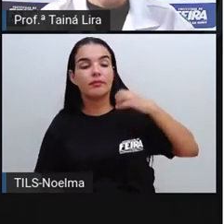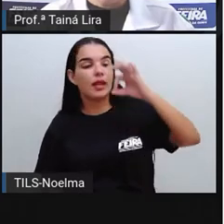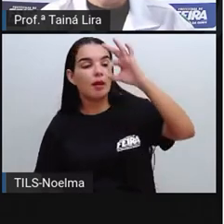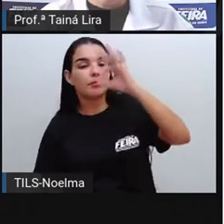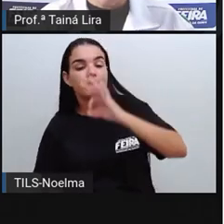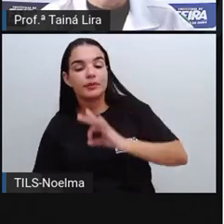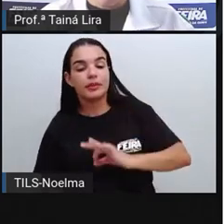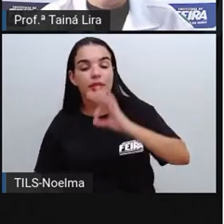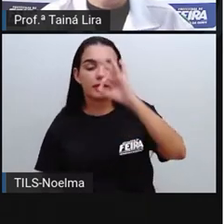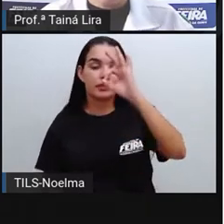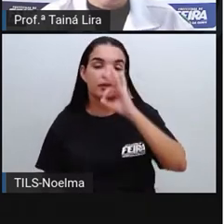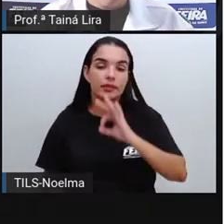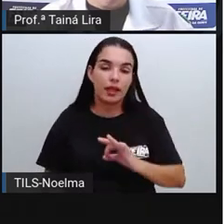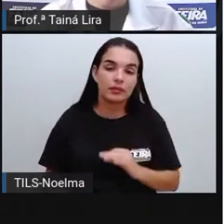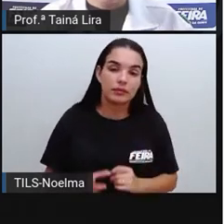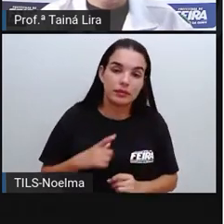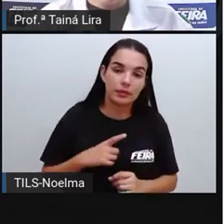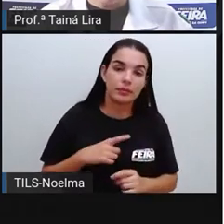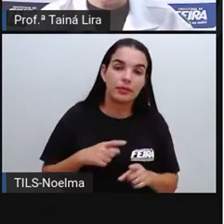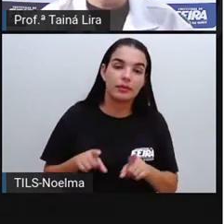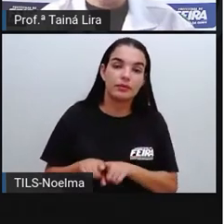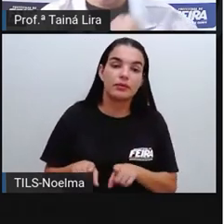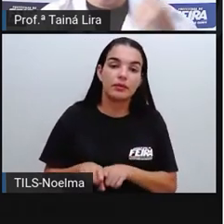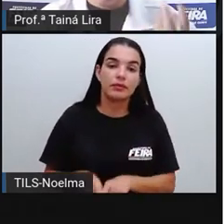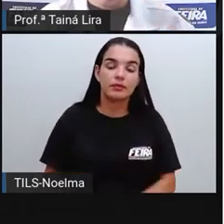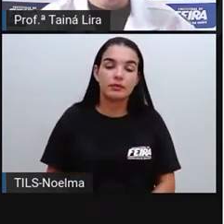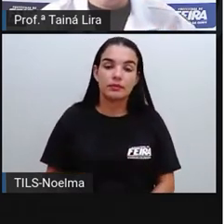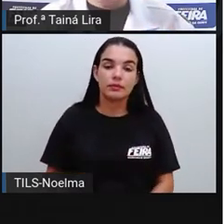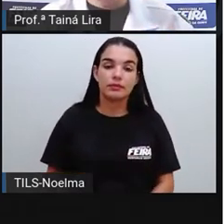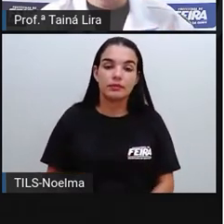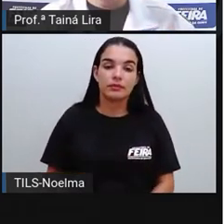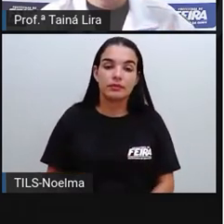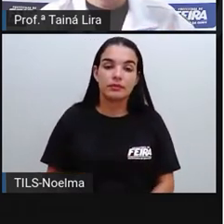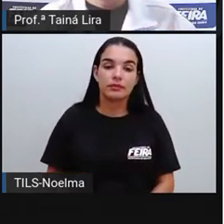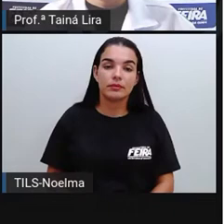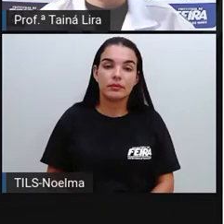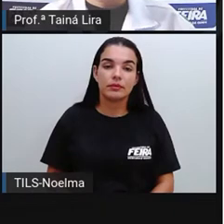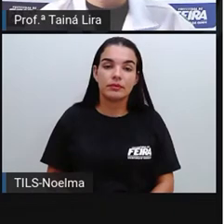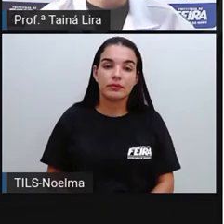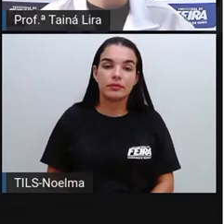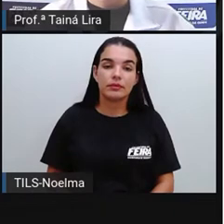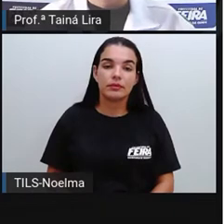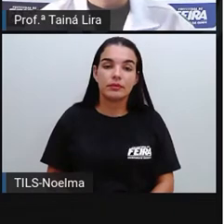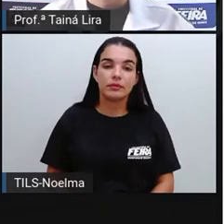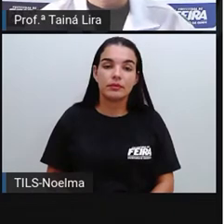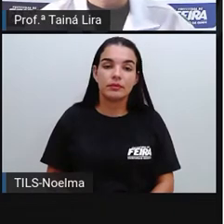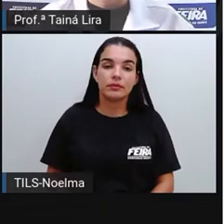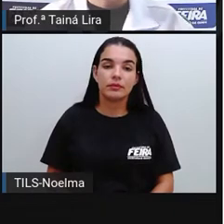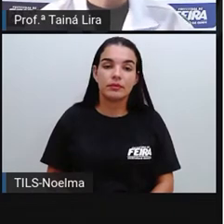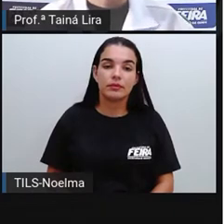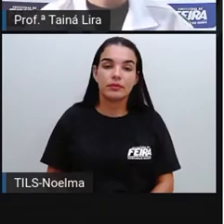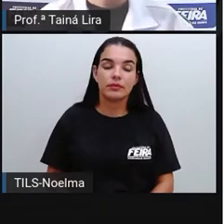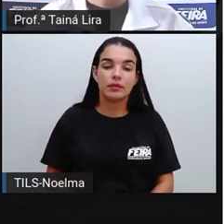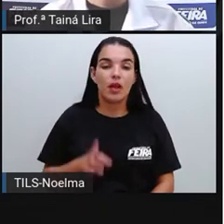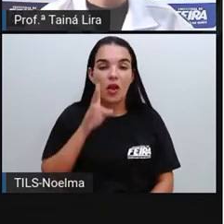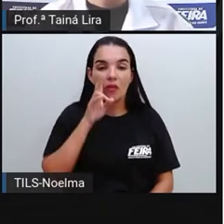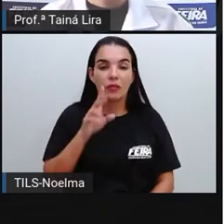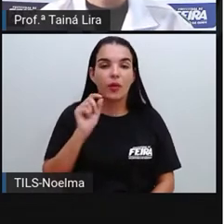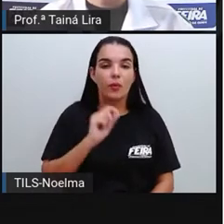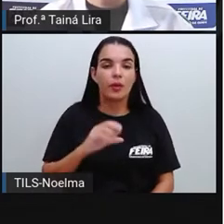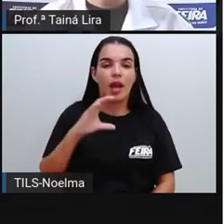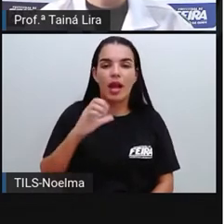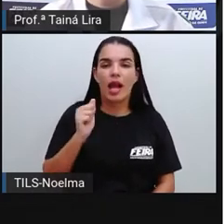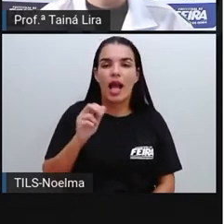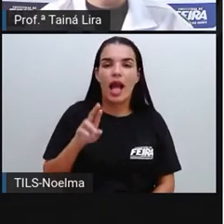e aqui ele traz até as quantidades, tá? Mas o que é que a gente tá consumindo? Valor calórico, né? Que são as calorias,